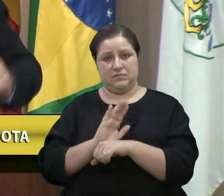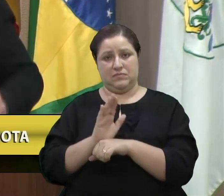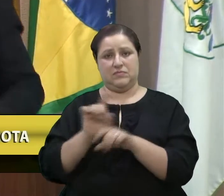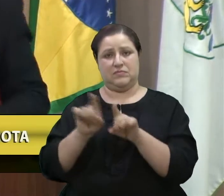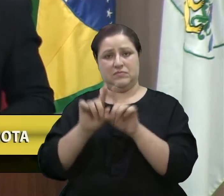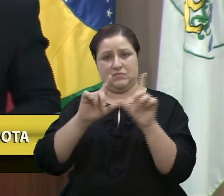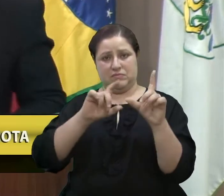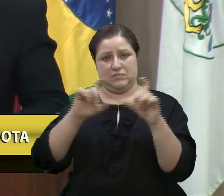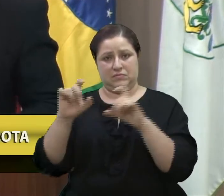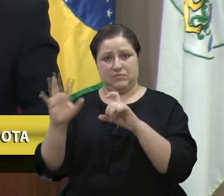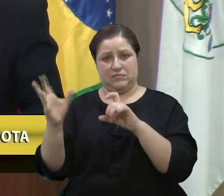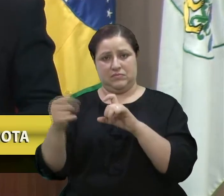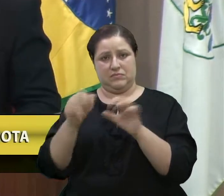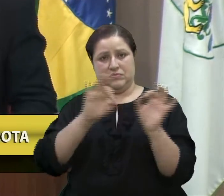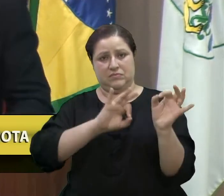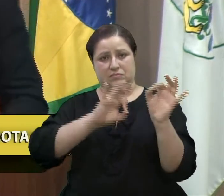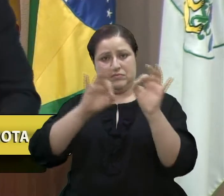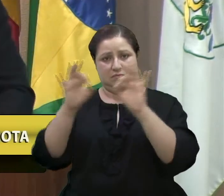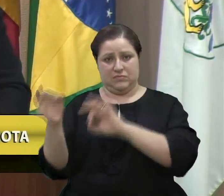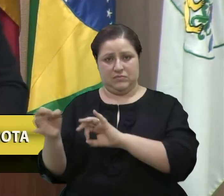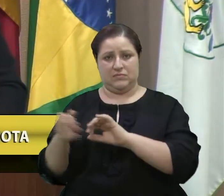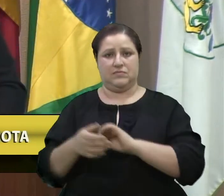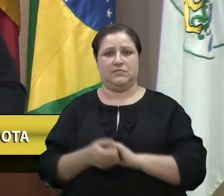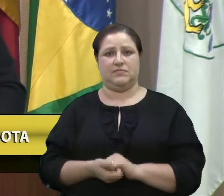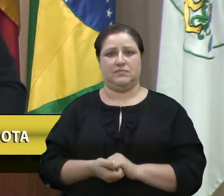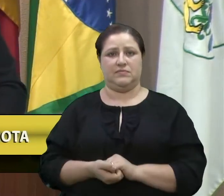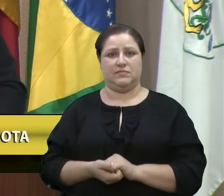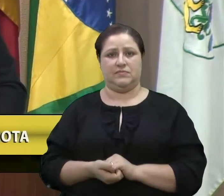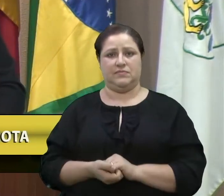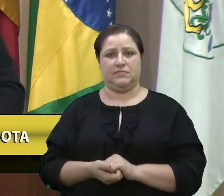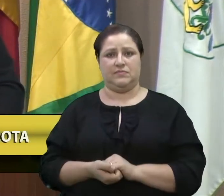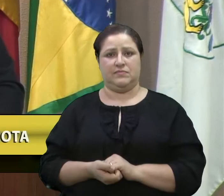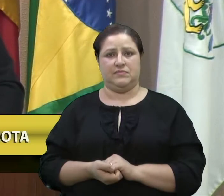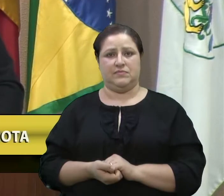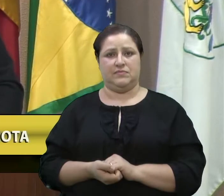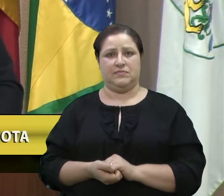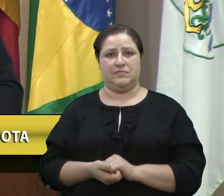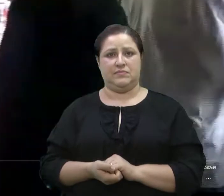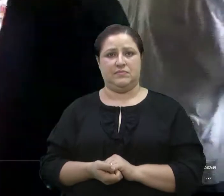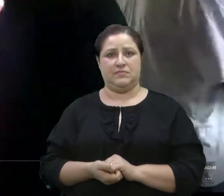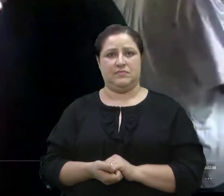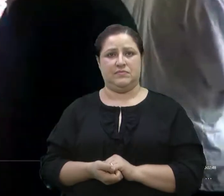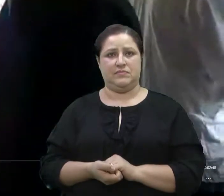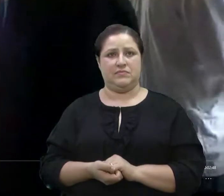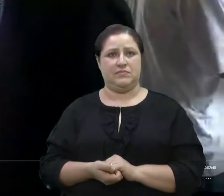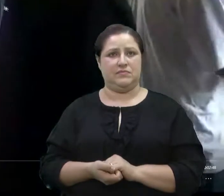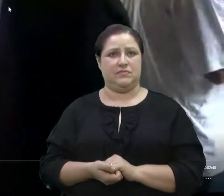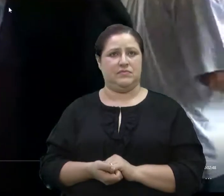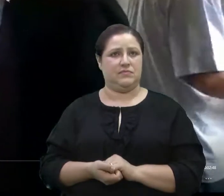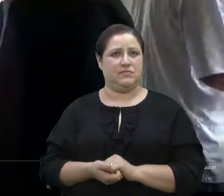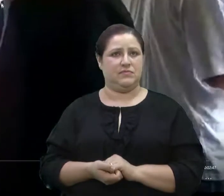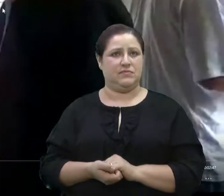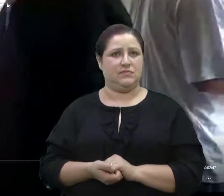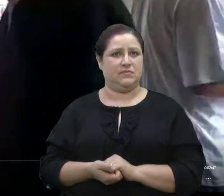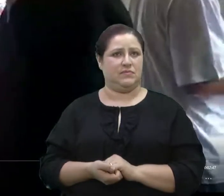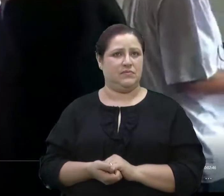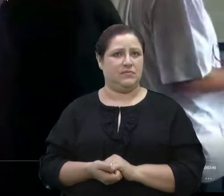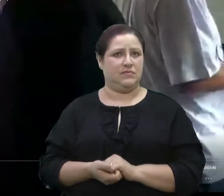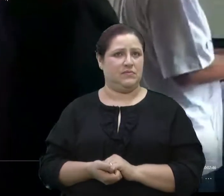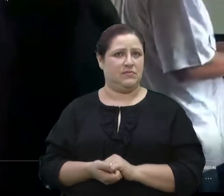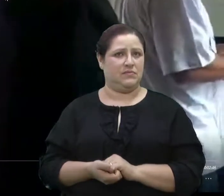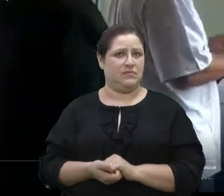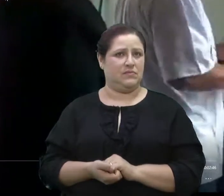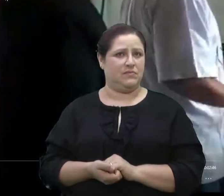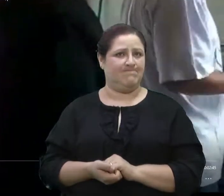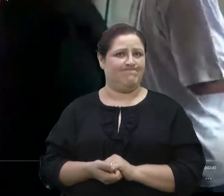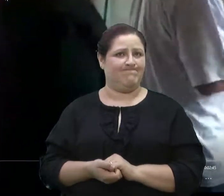as fotos pra que todos possam acompanhar. me levam pra aquelas 20 famílias que tem lá na... Você já tem um